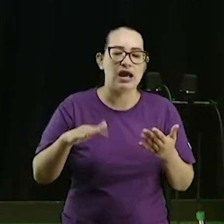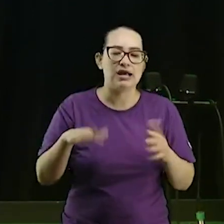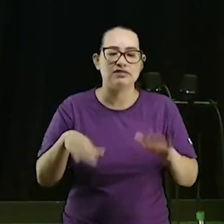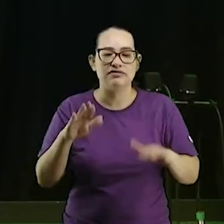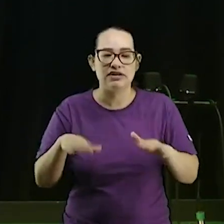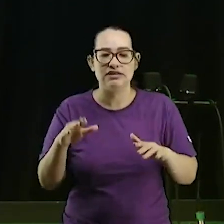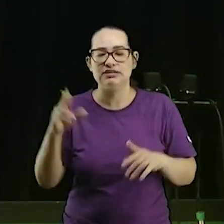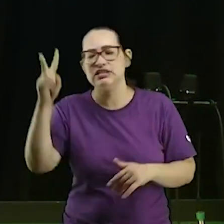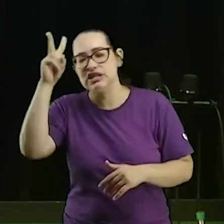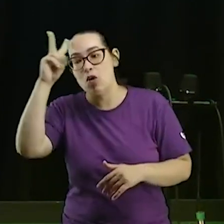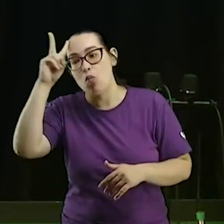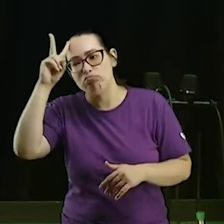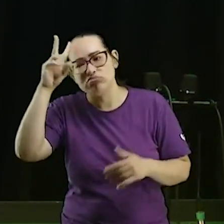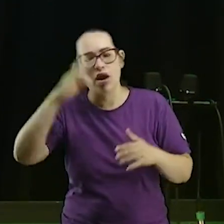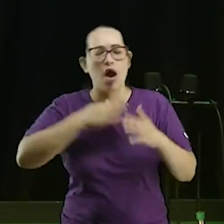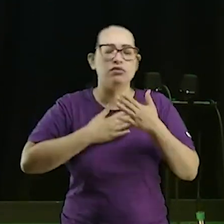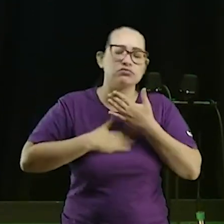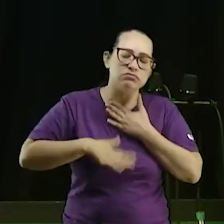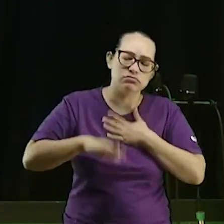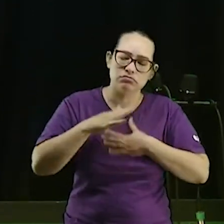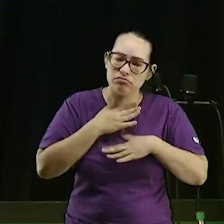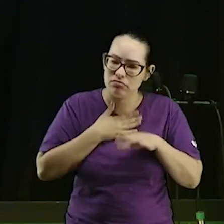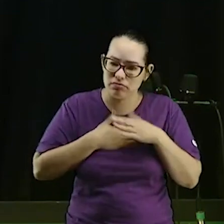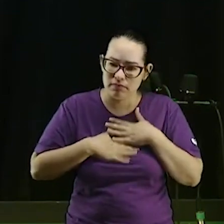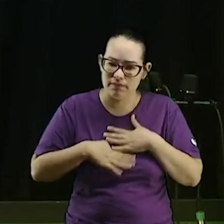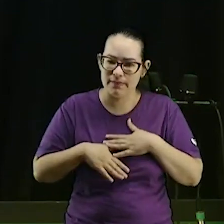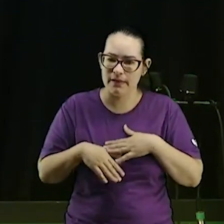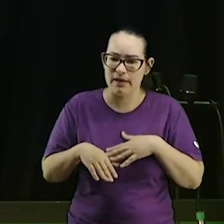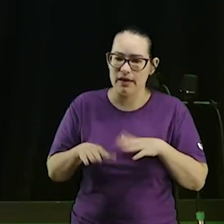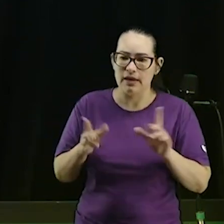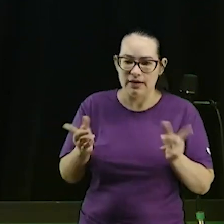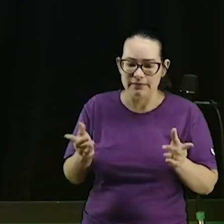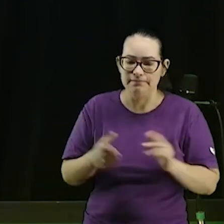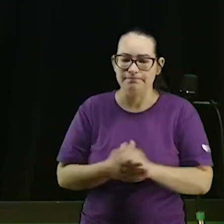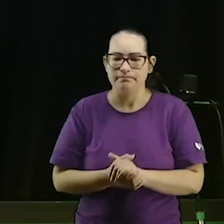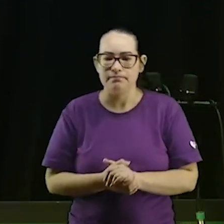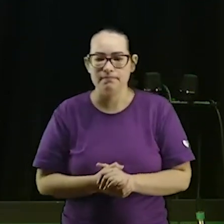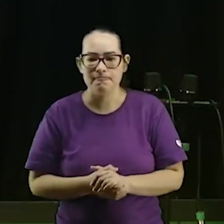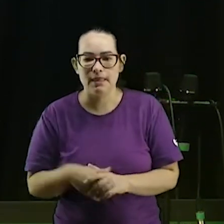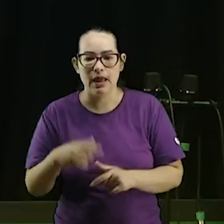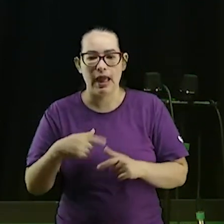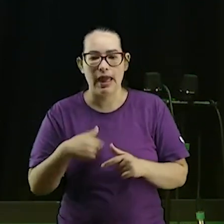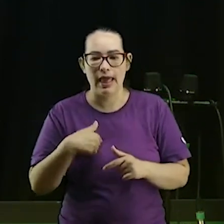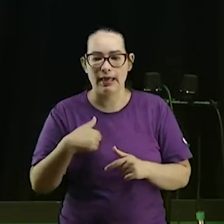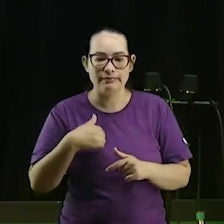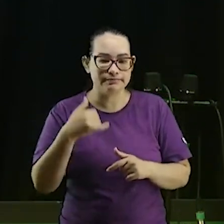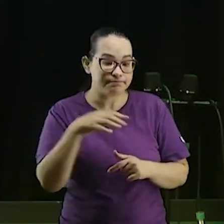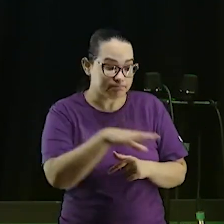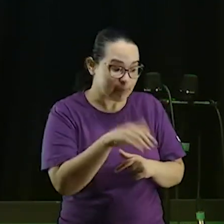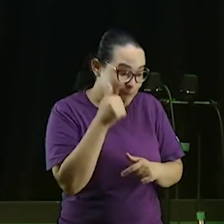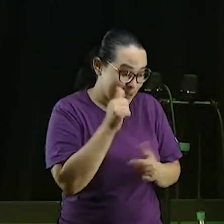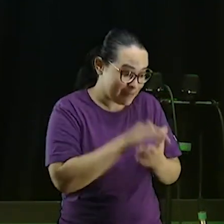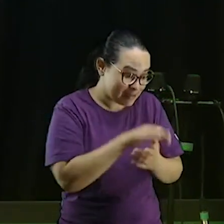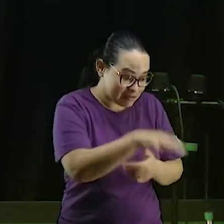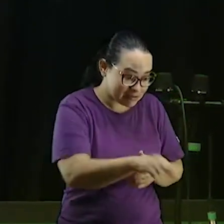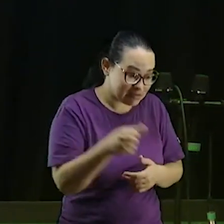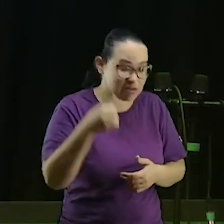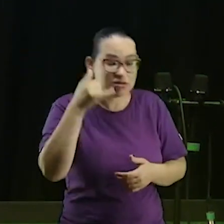hoje esconde mesmo estou brincando não gente eu não estou brincando ela pega e falei cadê meu celular? está escondida não te entrego